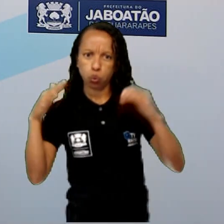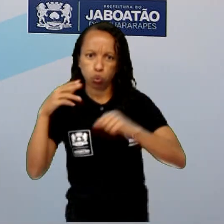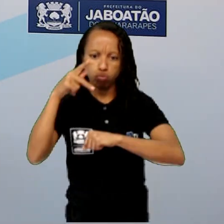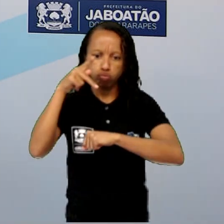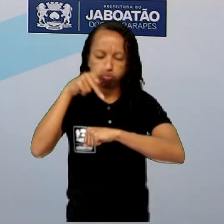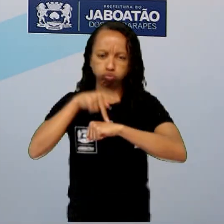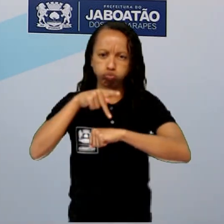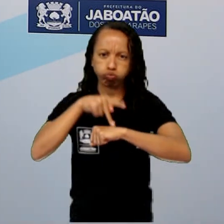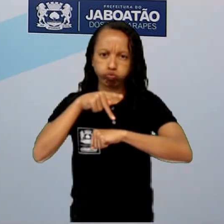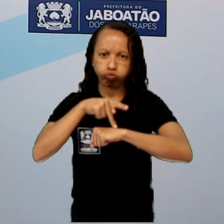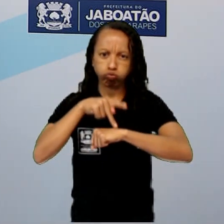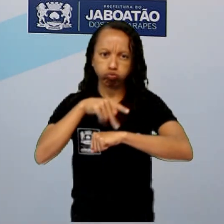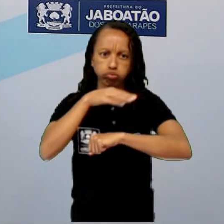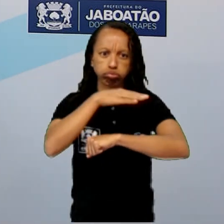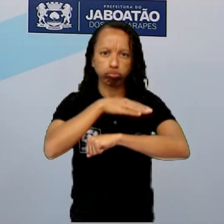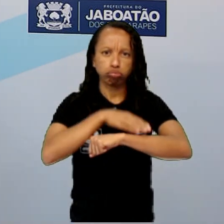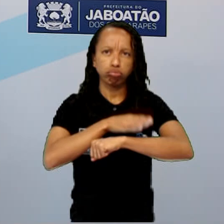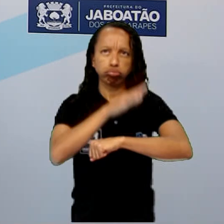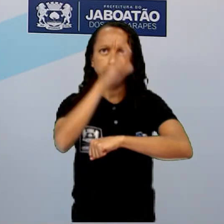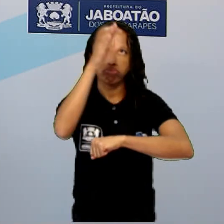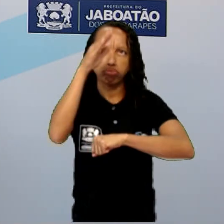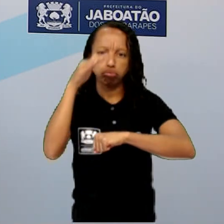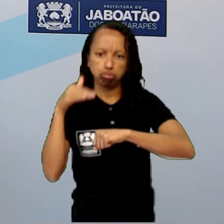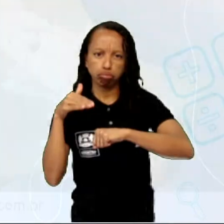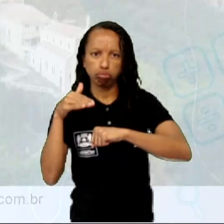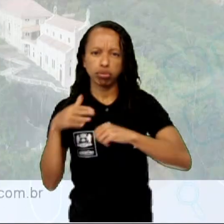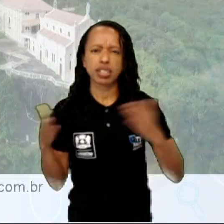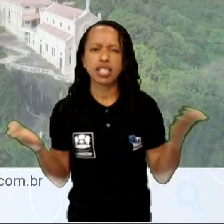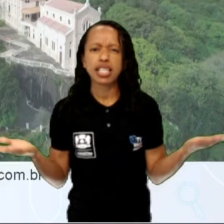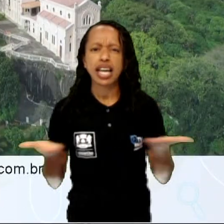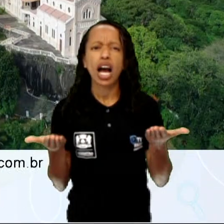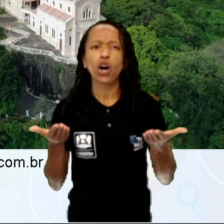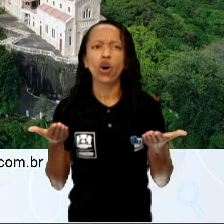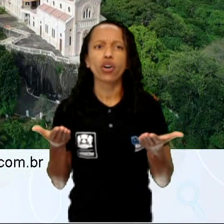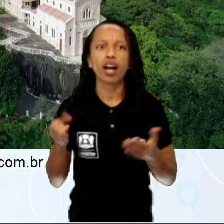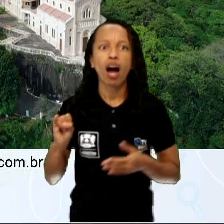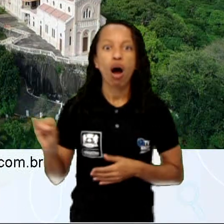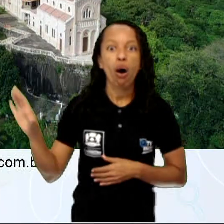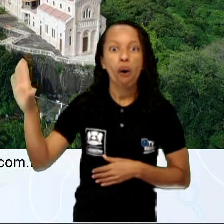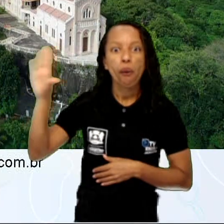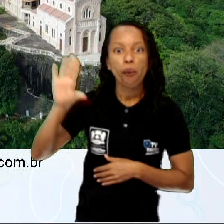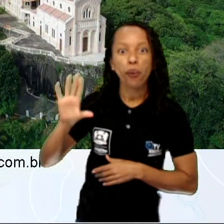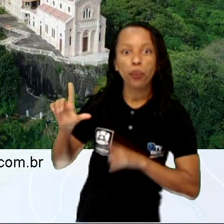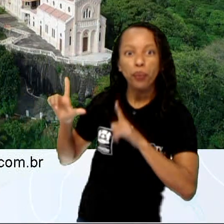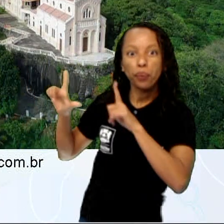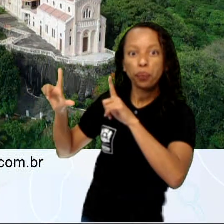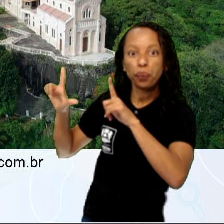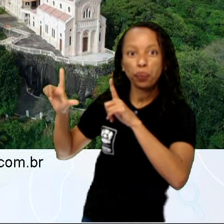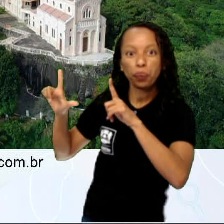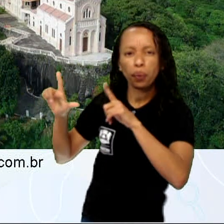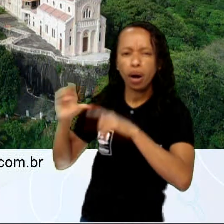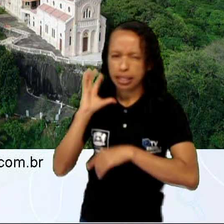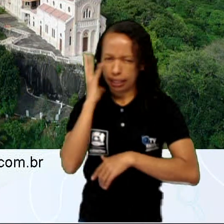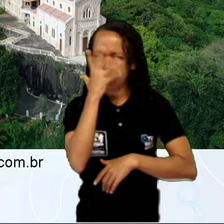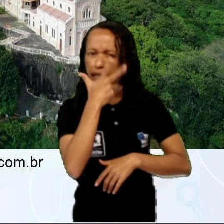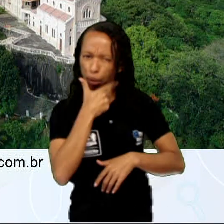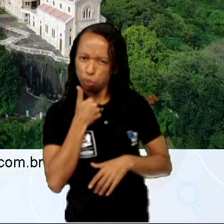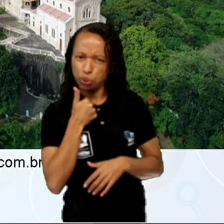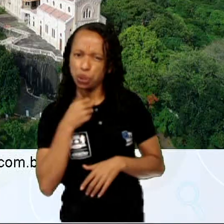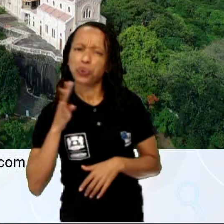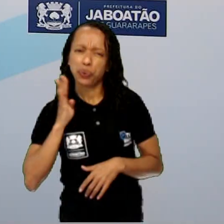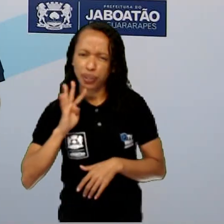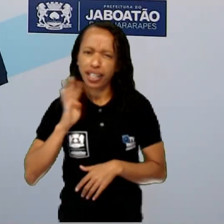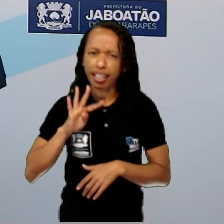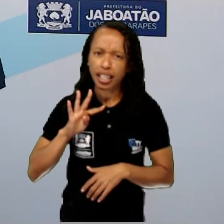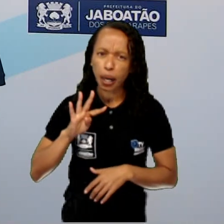E hoje, como é que esse lugar está hoje? Vamos aprender, vamos ver? Olha como ele está agora. Será que ficou mais bonito? Será que ficou mais legal?